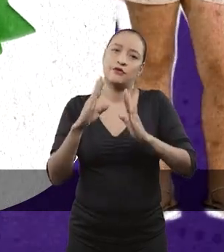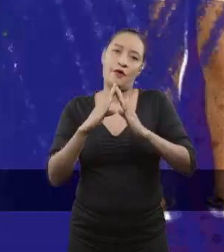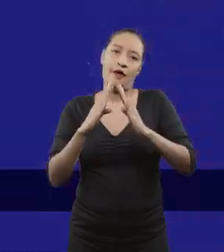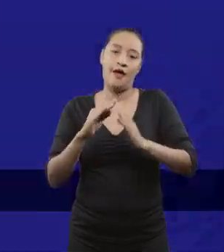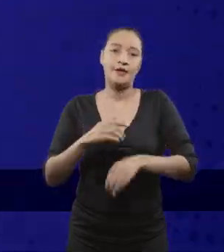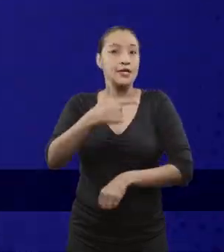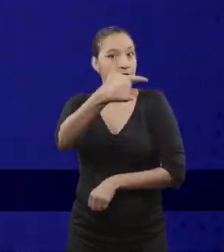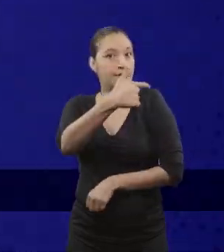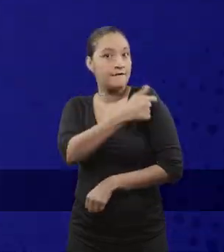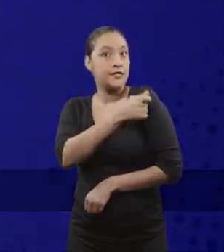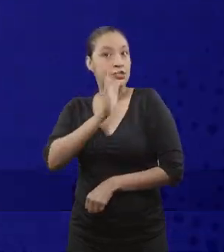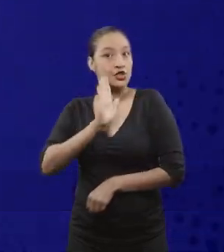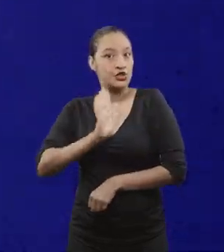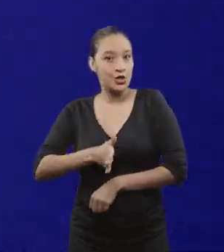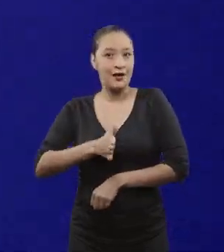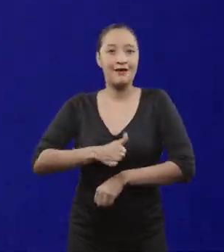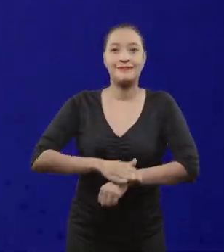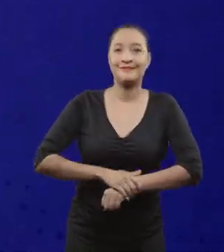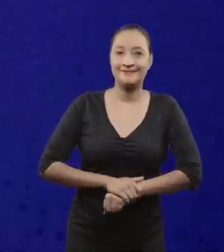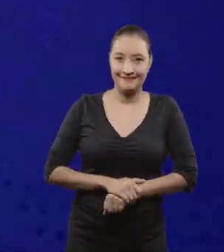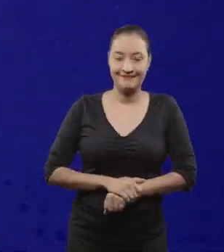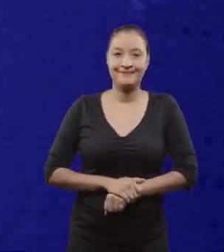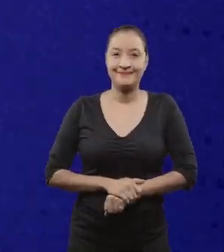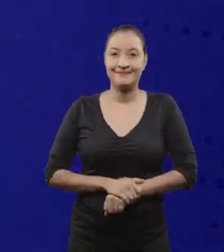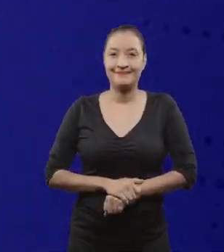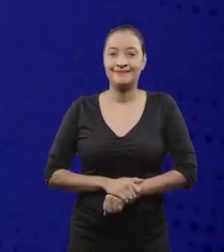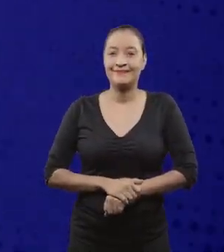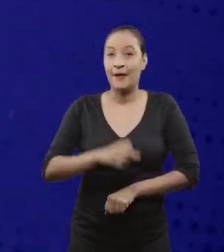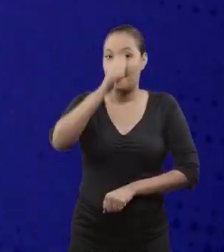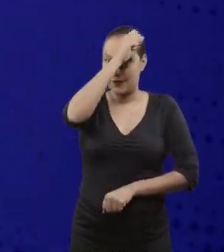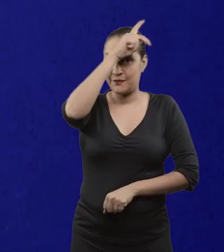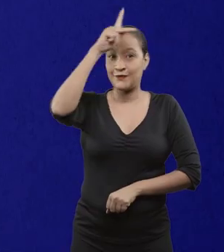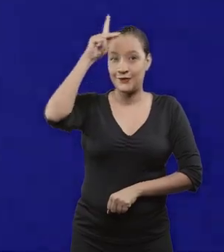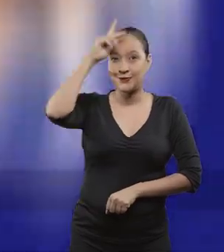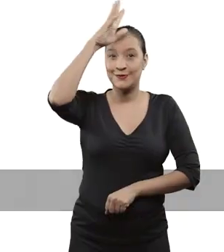Procure a UBS mais próxima de você. Vacine já!